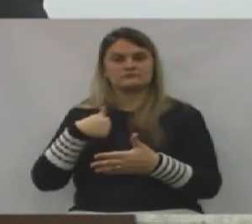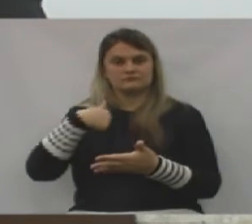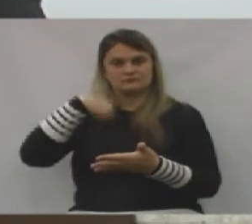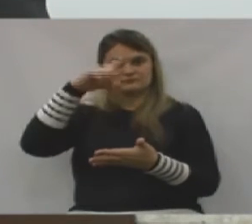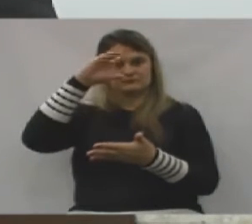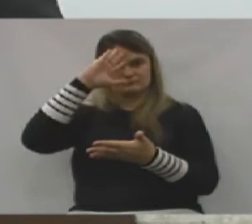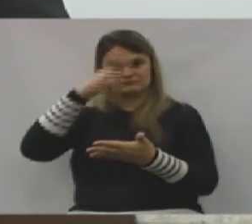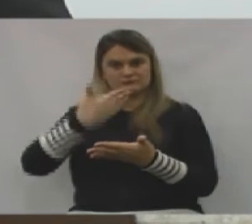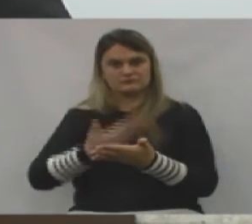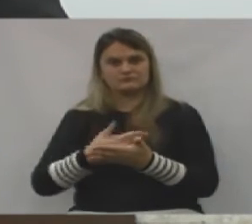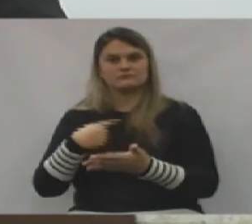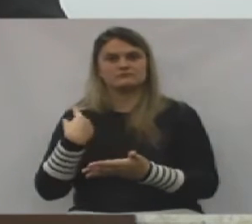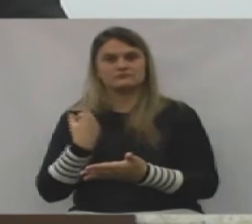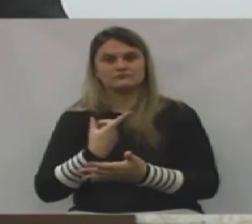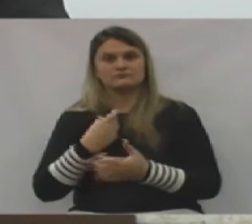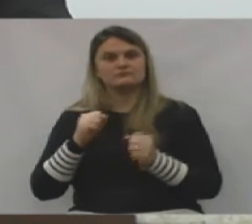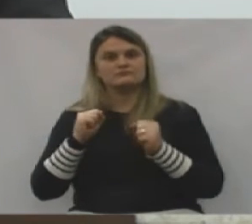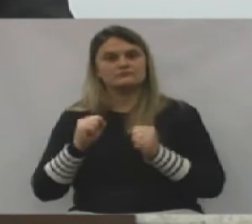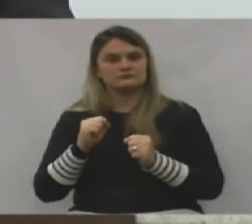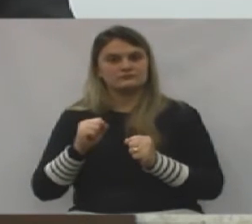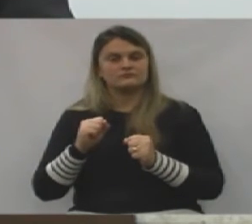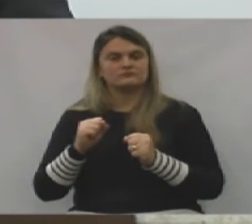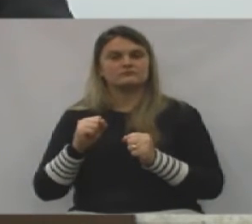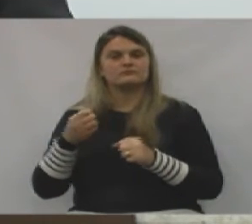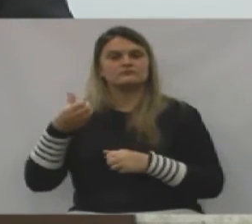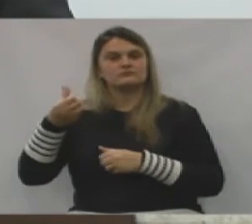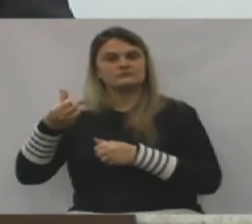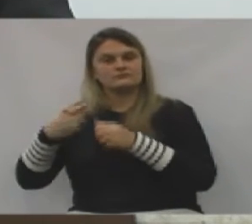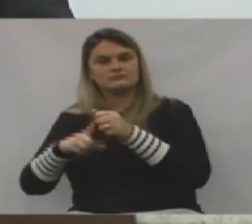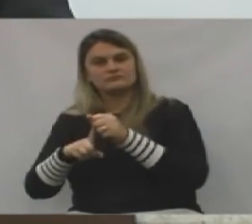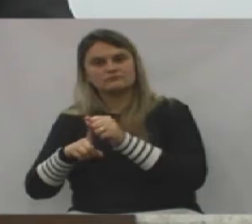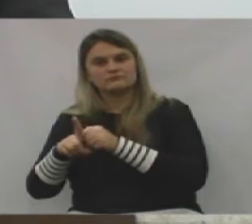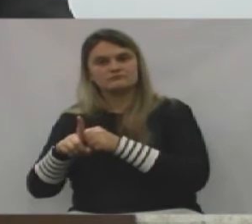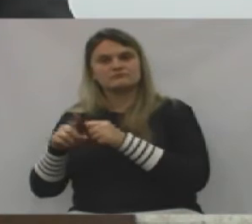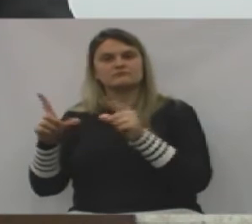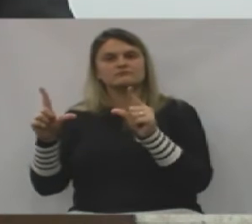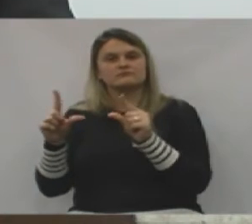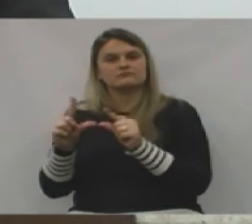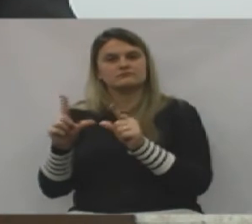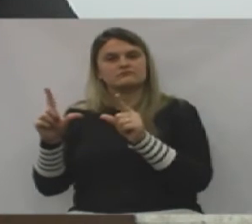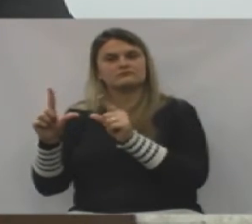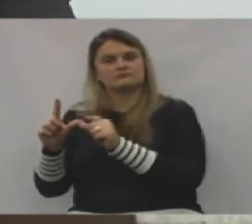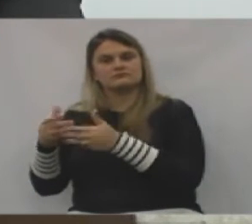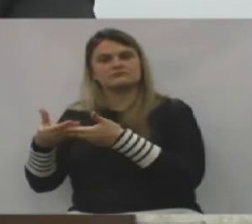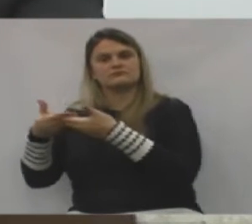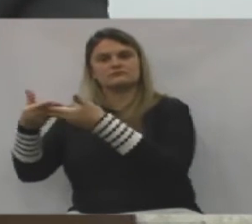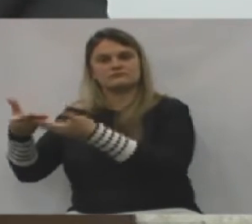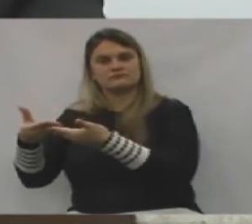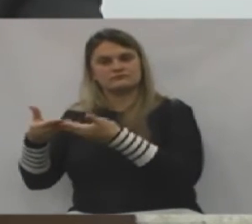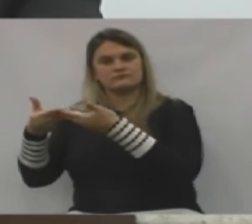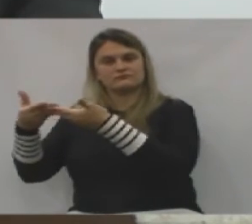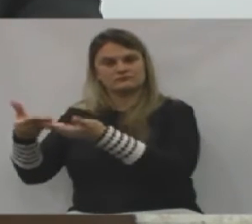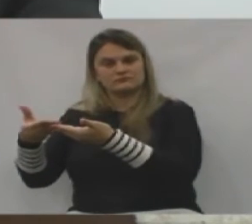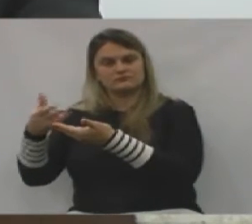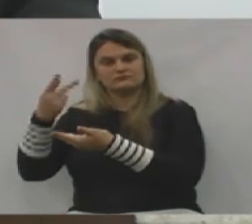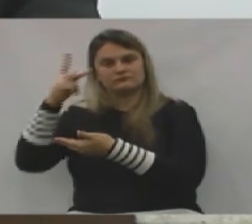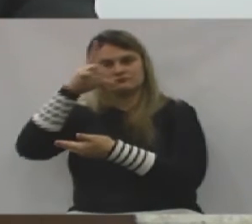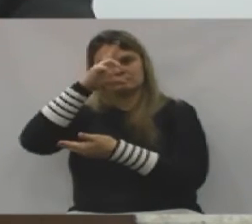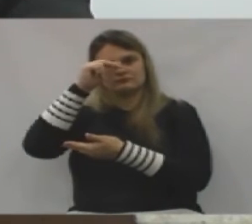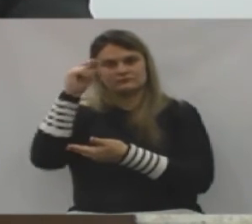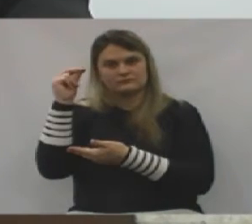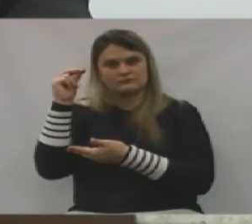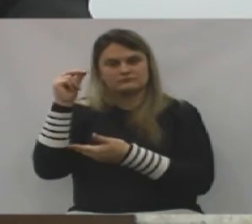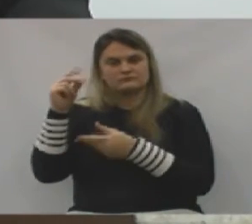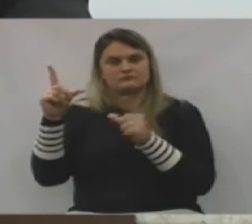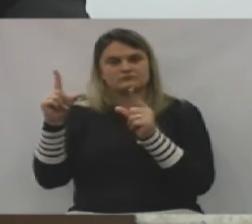acredito que nós podemos aí, de seis em seis meses, estar devolvendo para o executivo